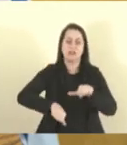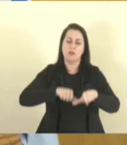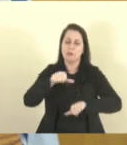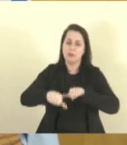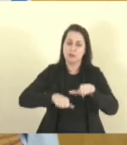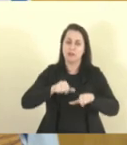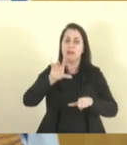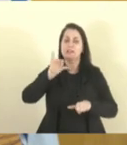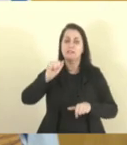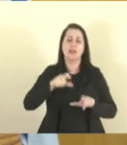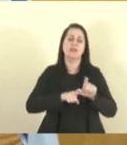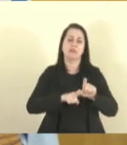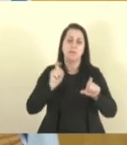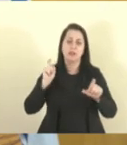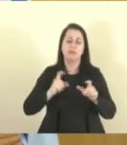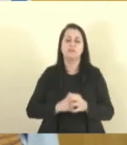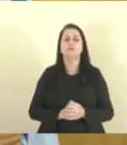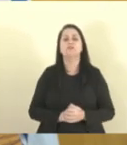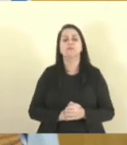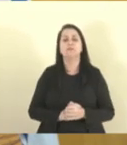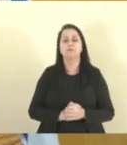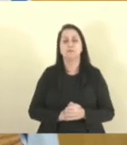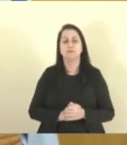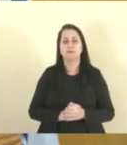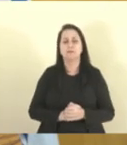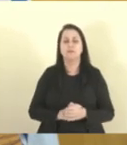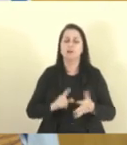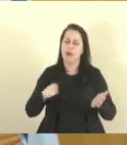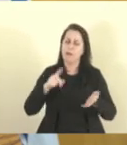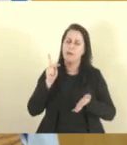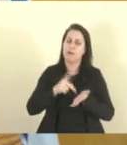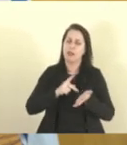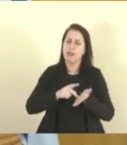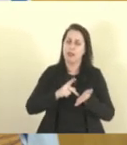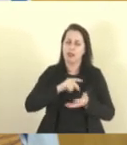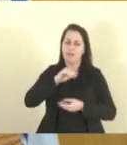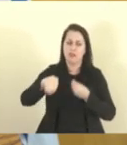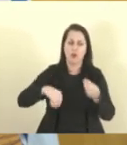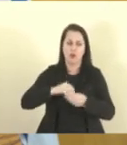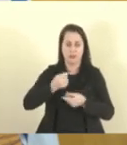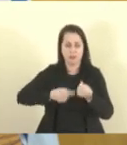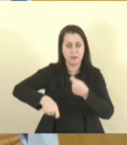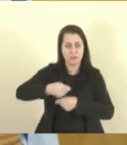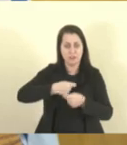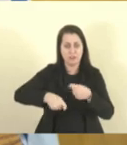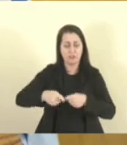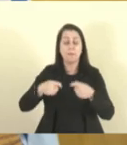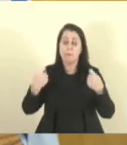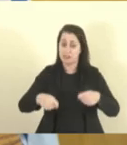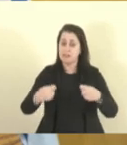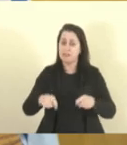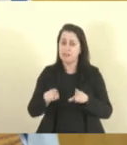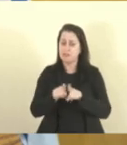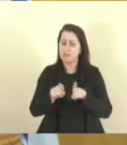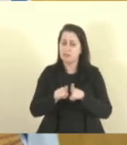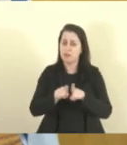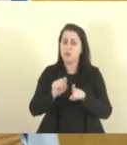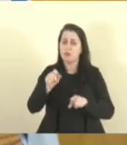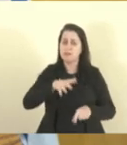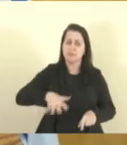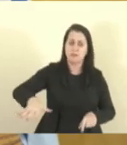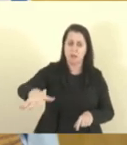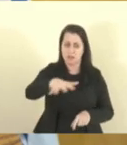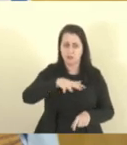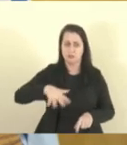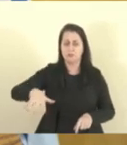companhias independentes, e uma verdadeira reforma administrativa tem que contemplar não somente os espaços